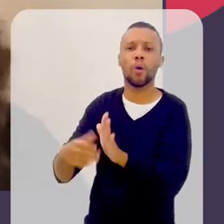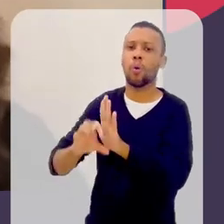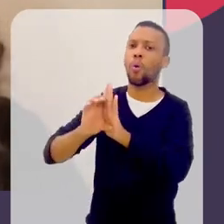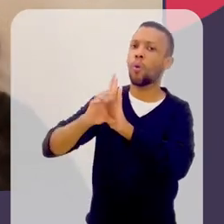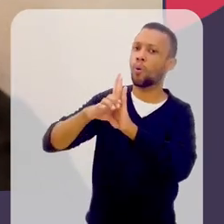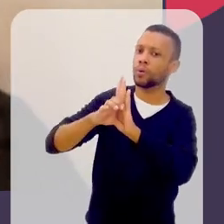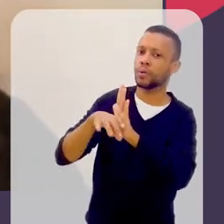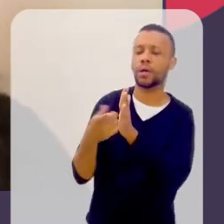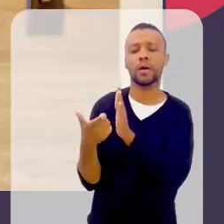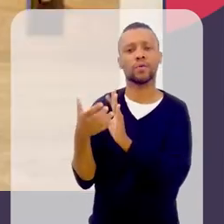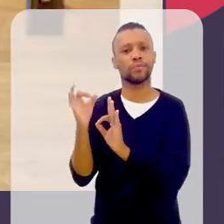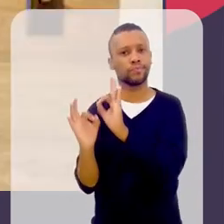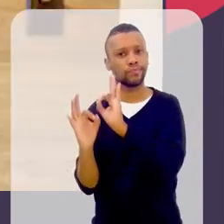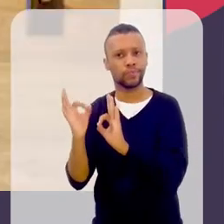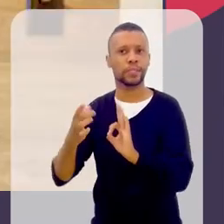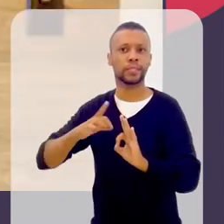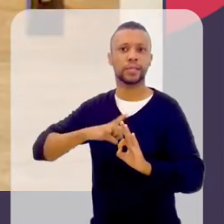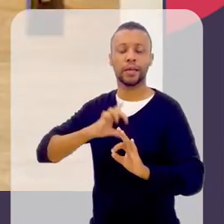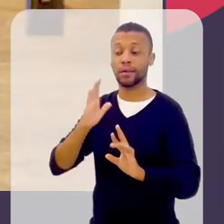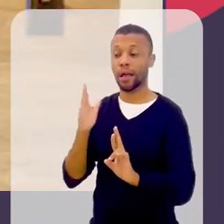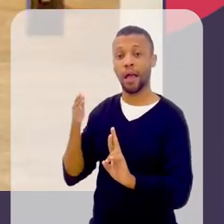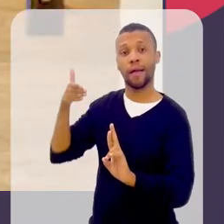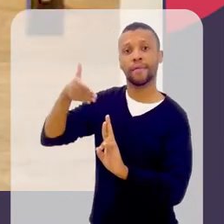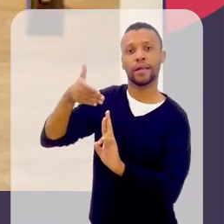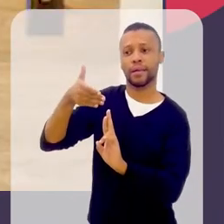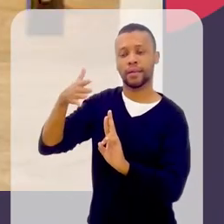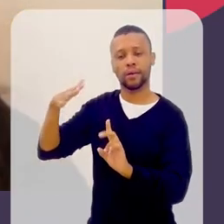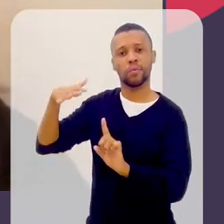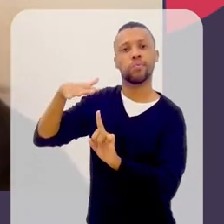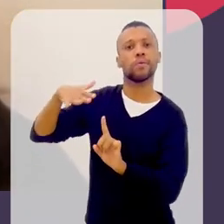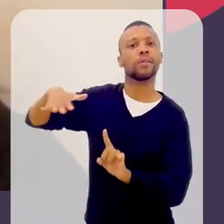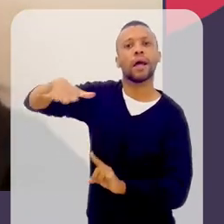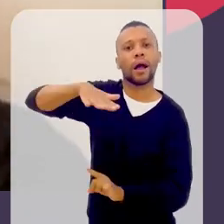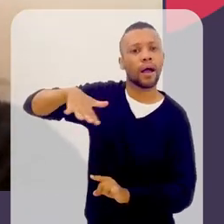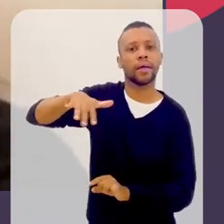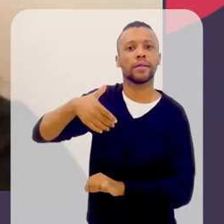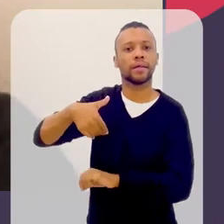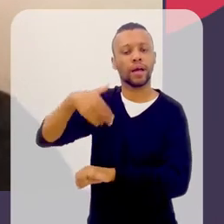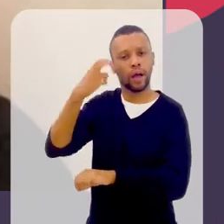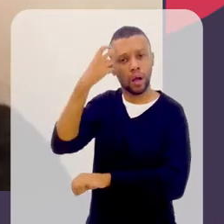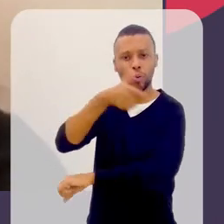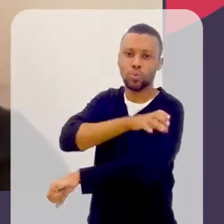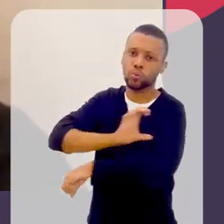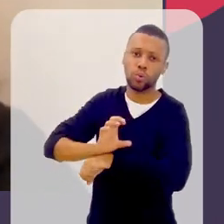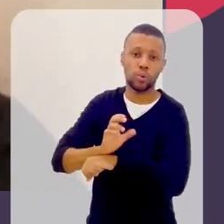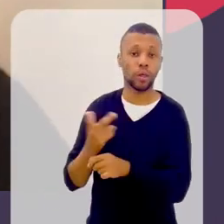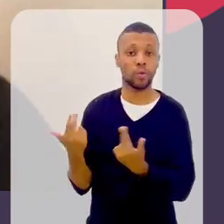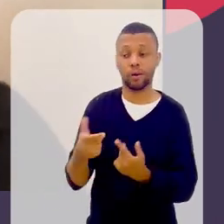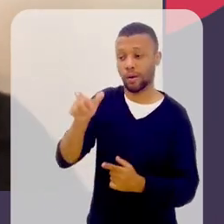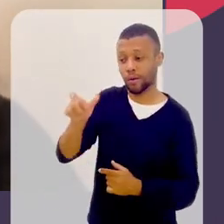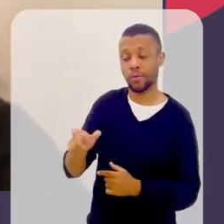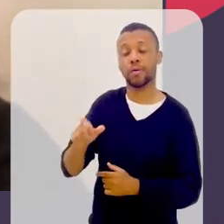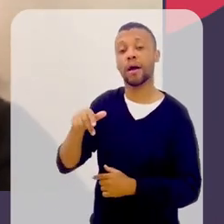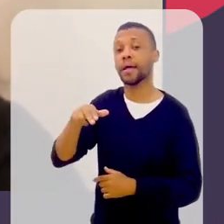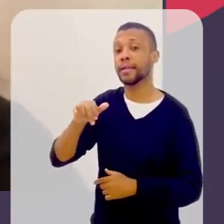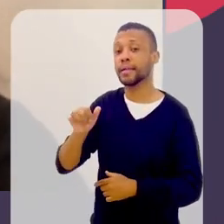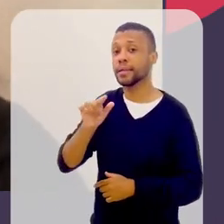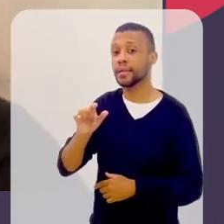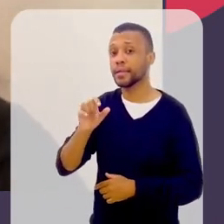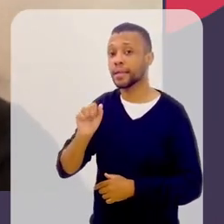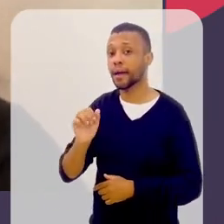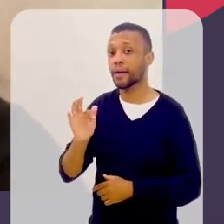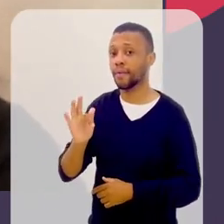conceito, seja ele qual for, que tem expressão na cultura. No caso da Anísia Floresta, a educação,